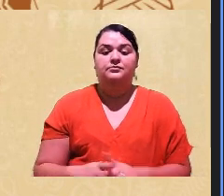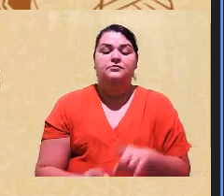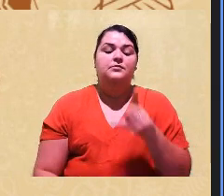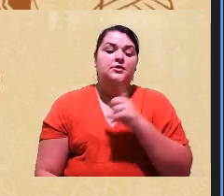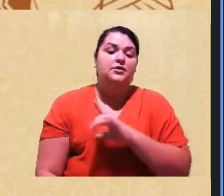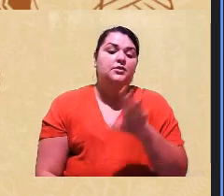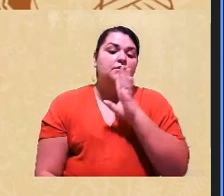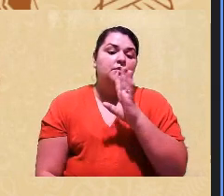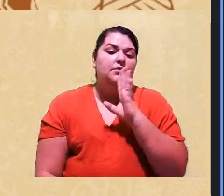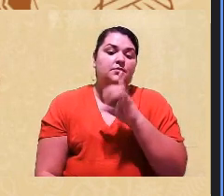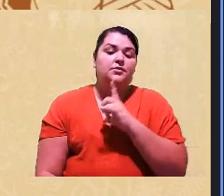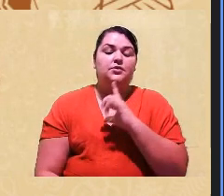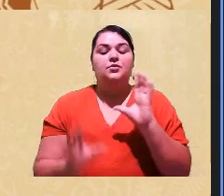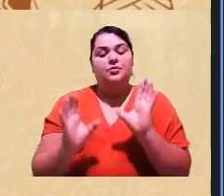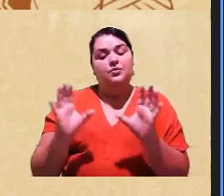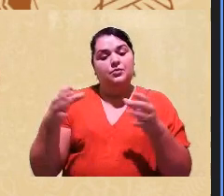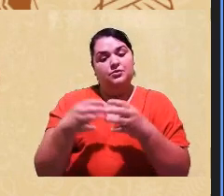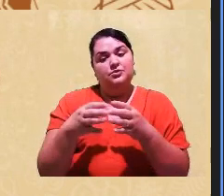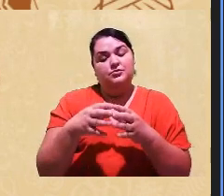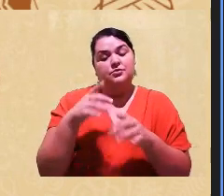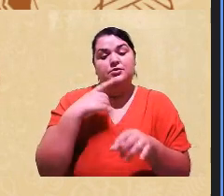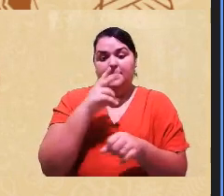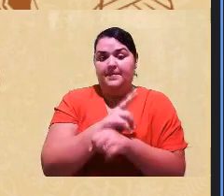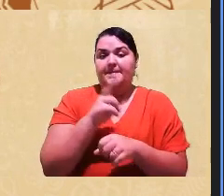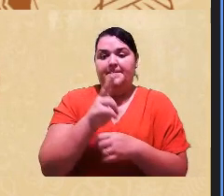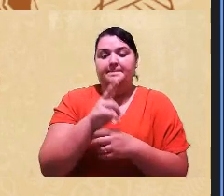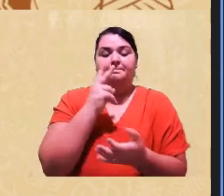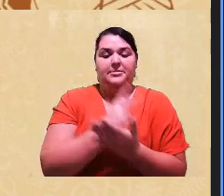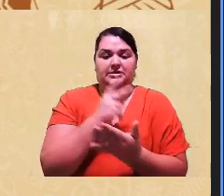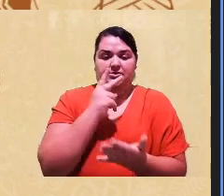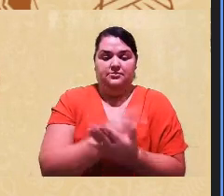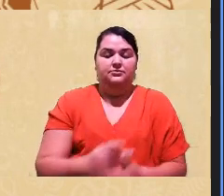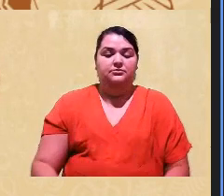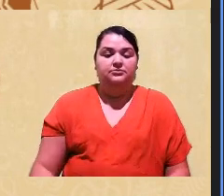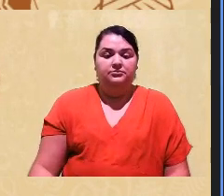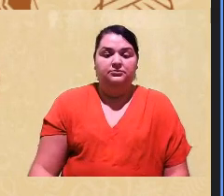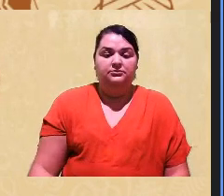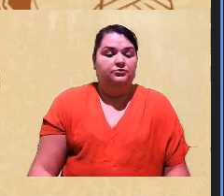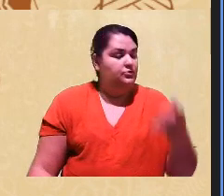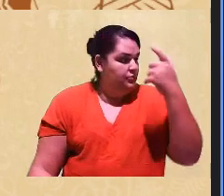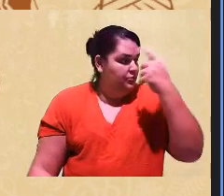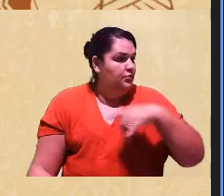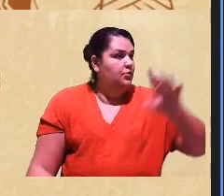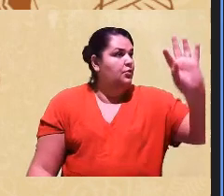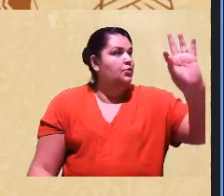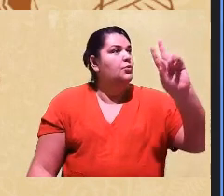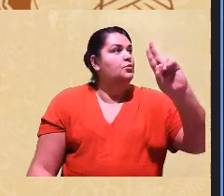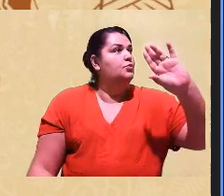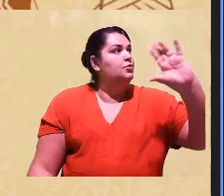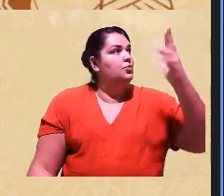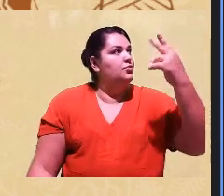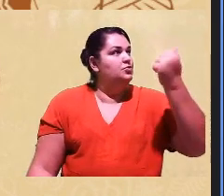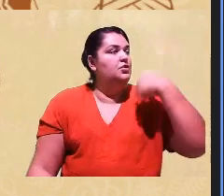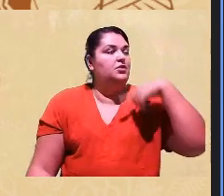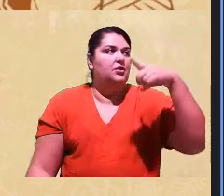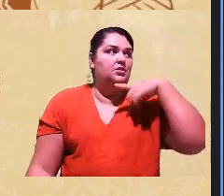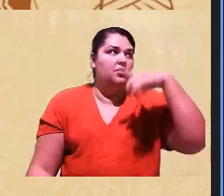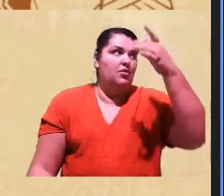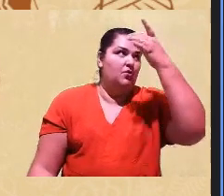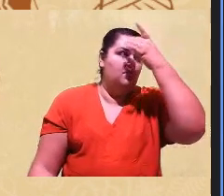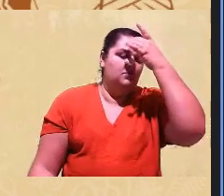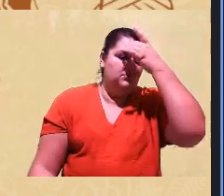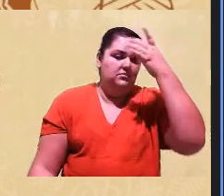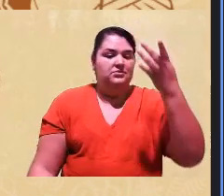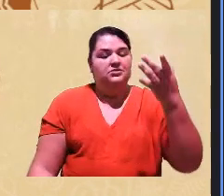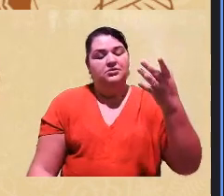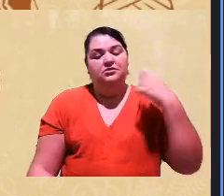daquele coletivo nesse pertencimento. Eu sou tuxá, primeiro pela minha consciência e depois,